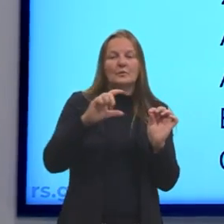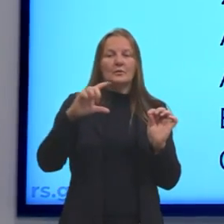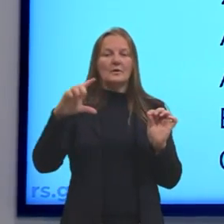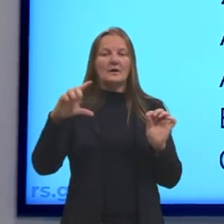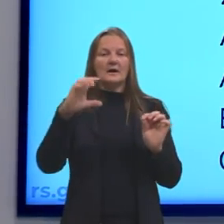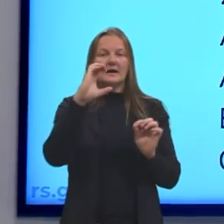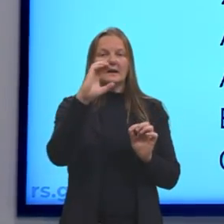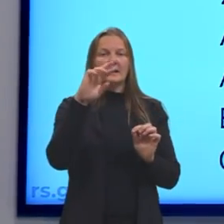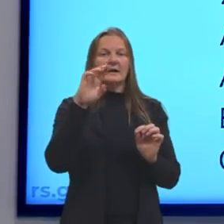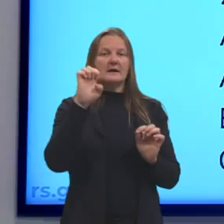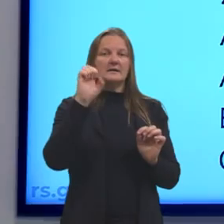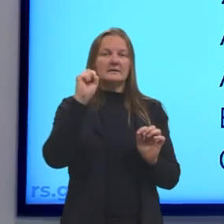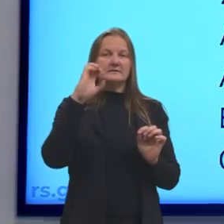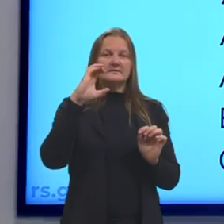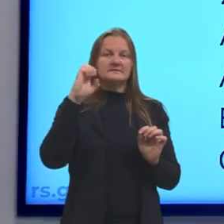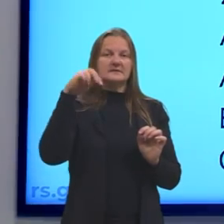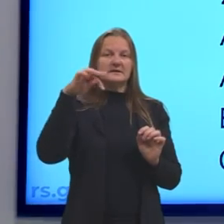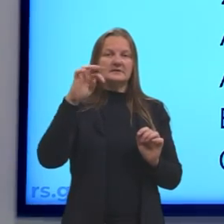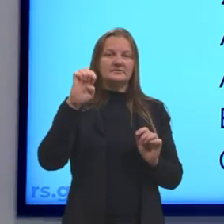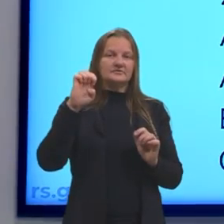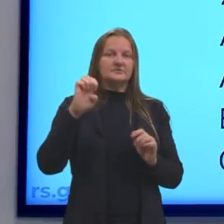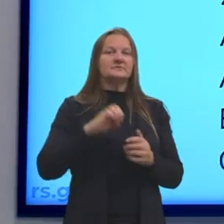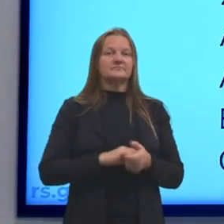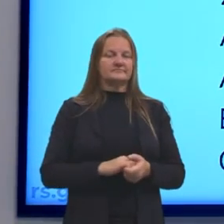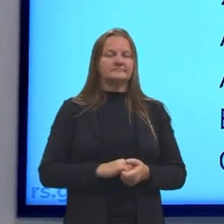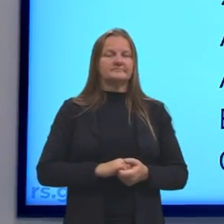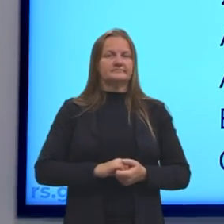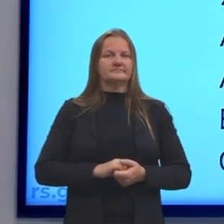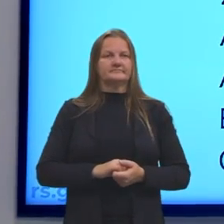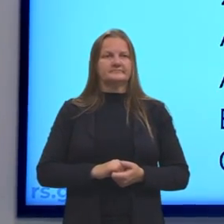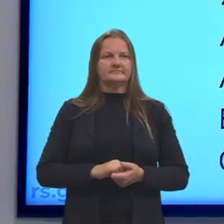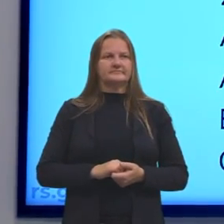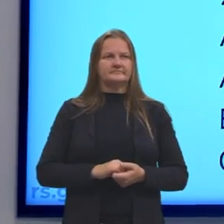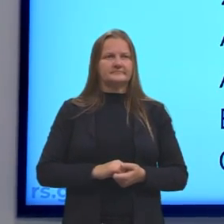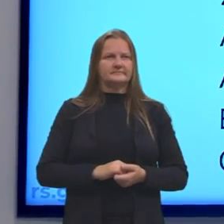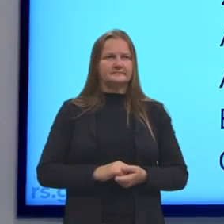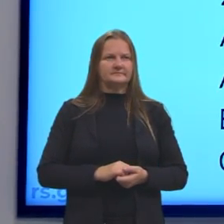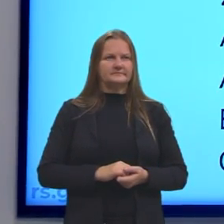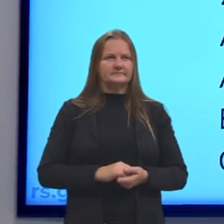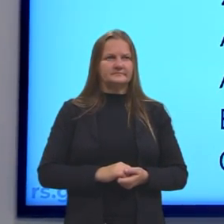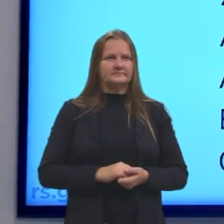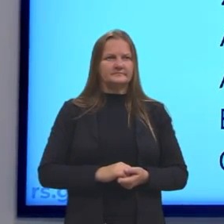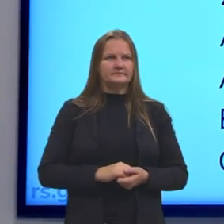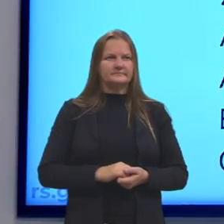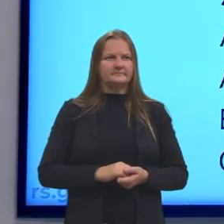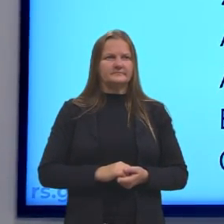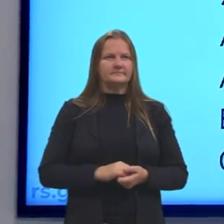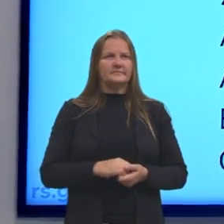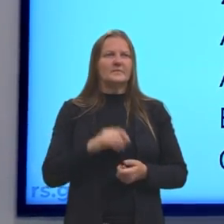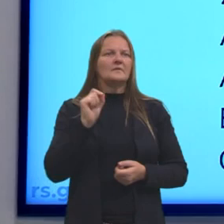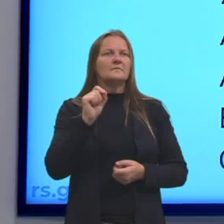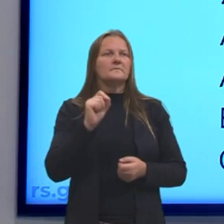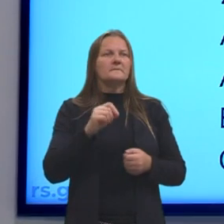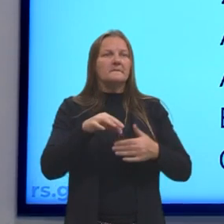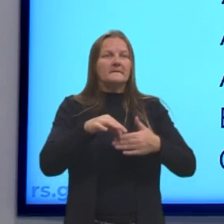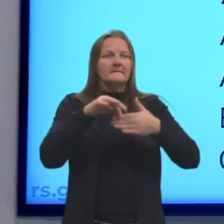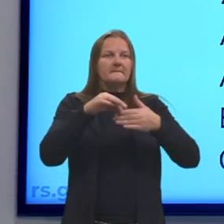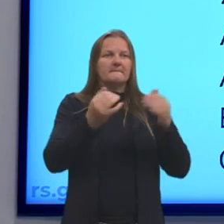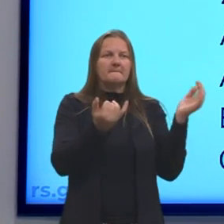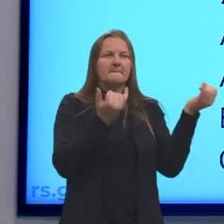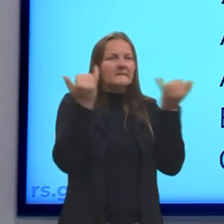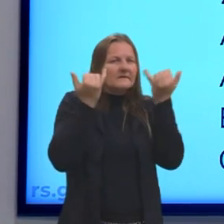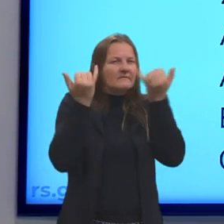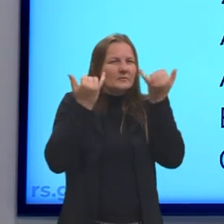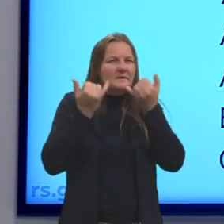aquelas frações, só que em ordem crescente. Então, aqui eu destaquei as informações